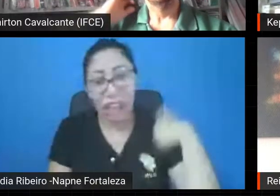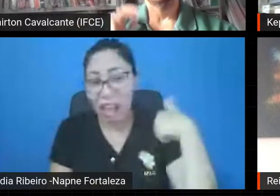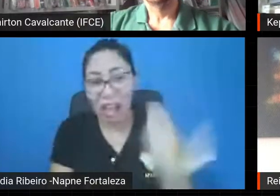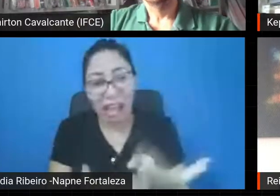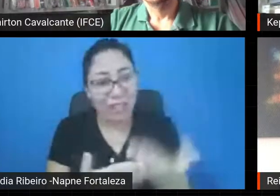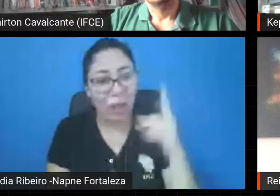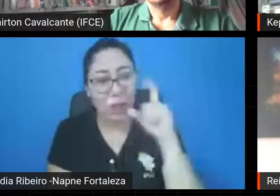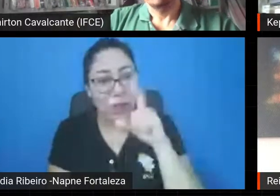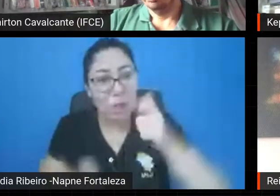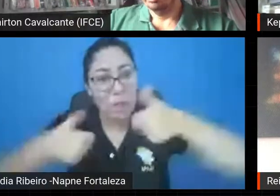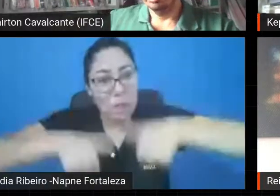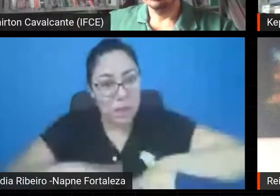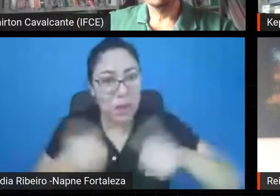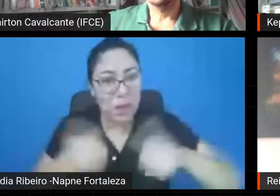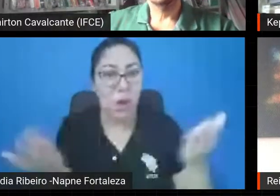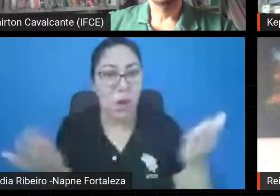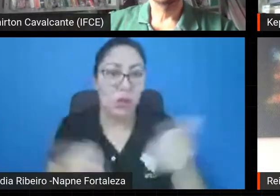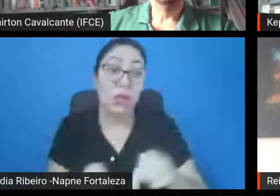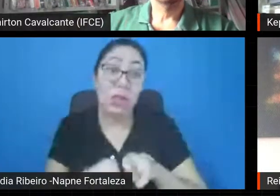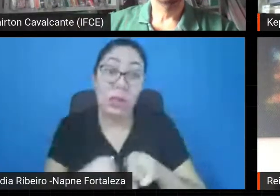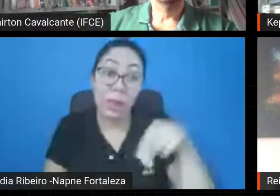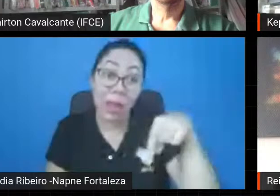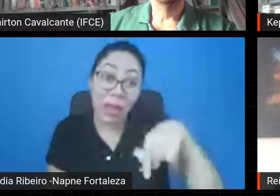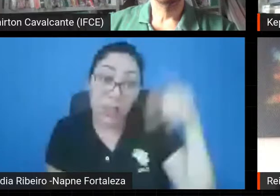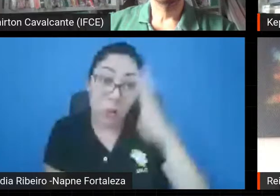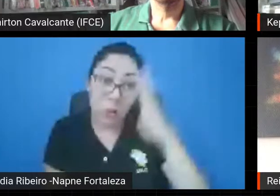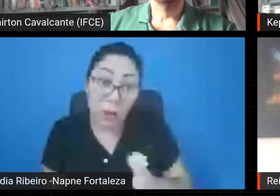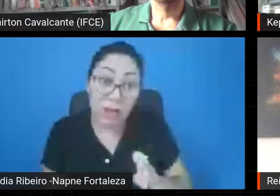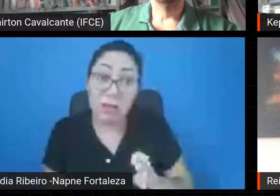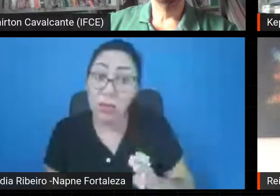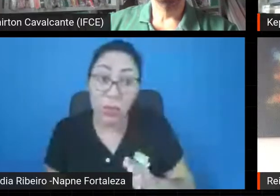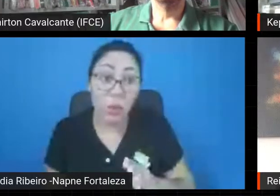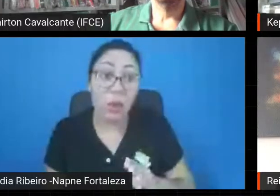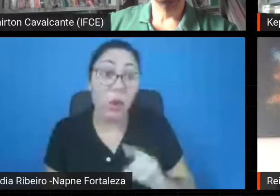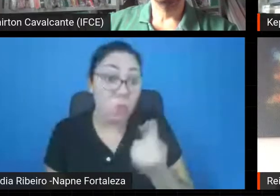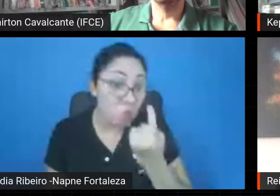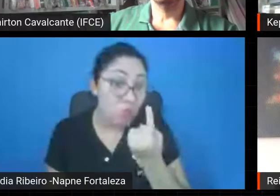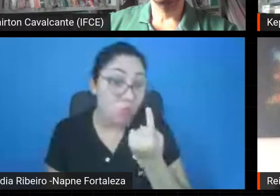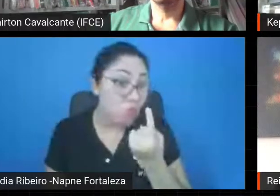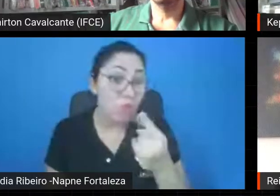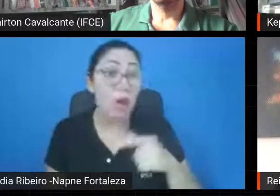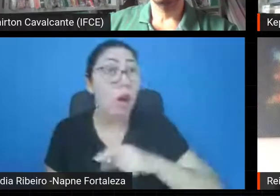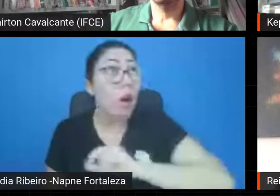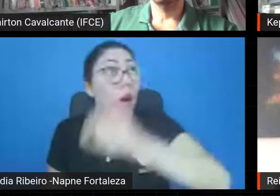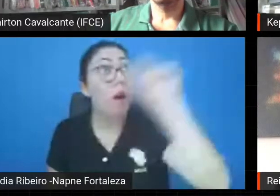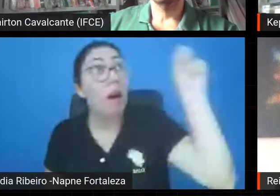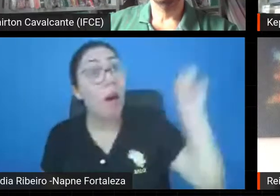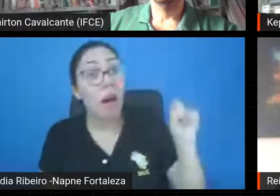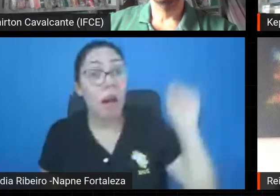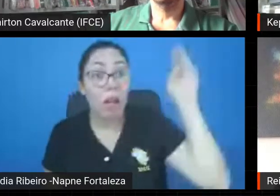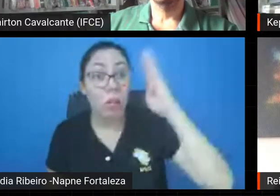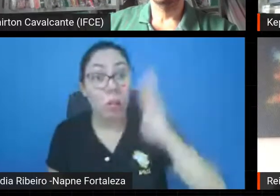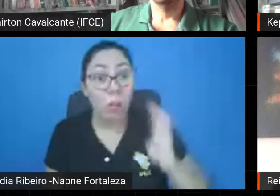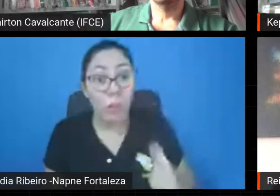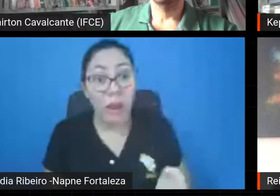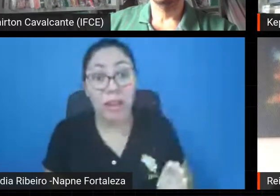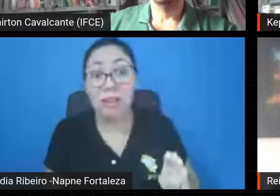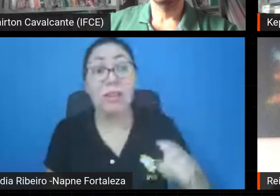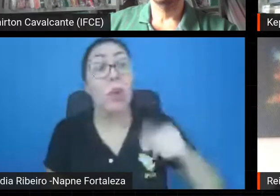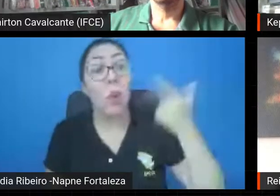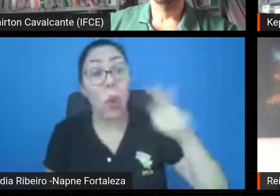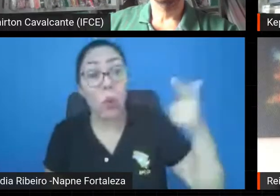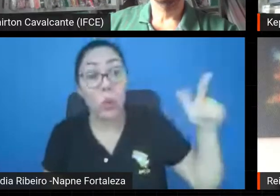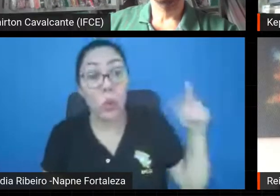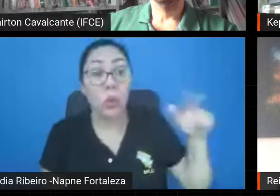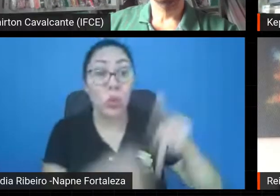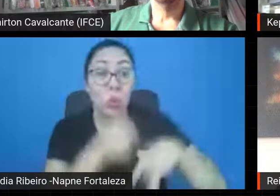olharem em outros países, também não é que tem um número de posições gigantescos em astrofísica nos outros lugares, não,